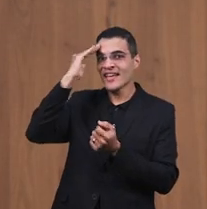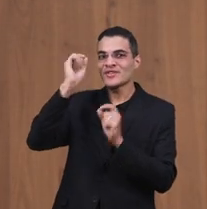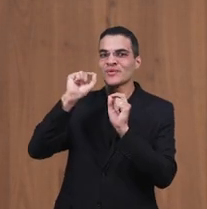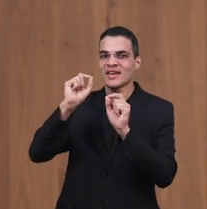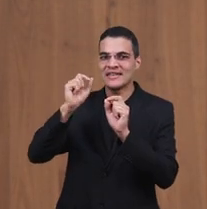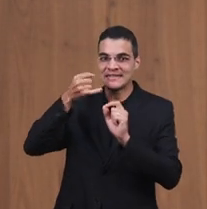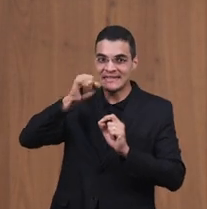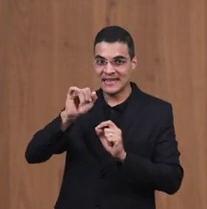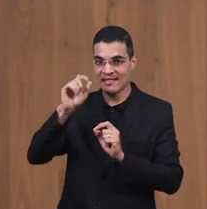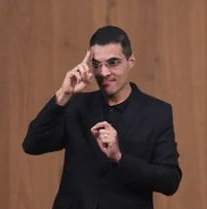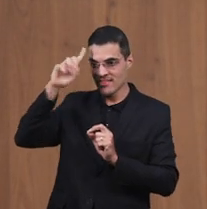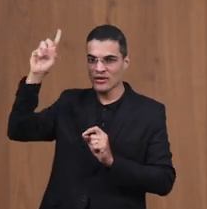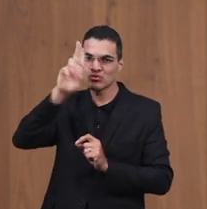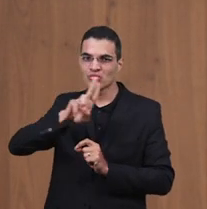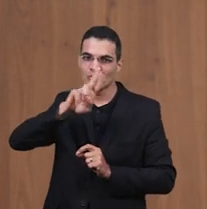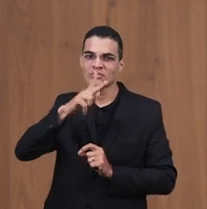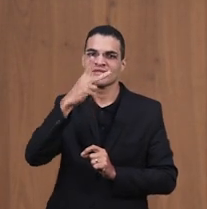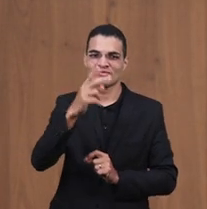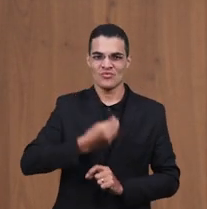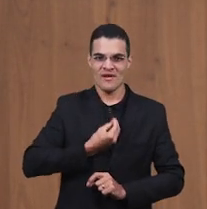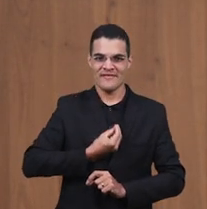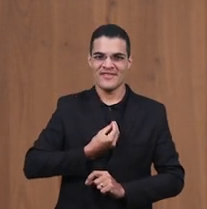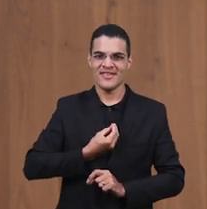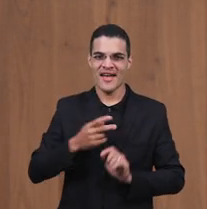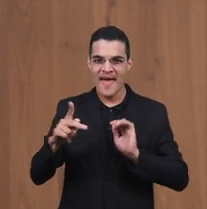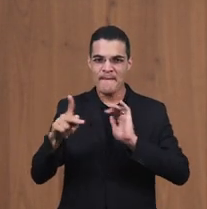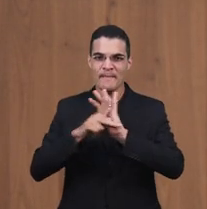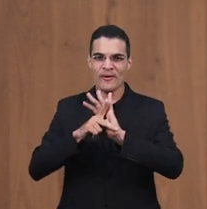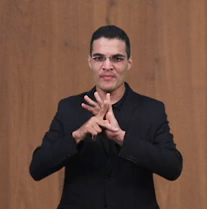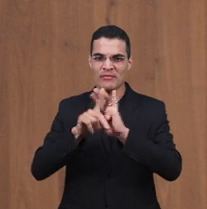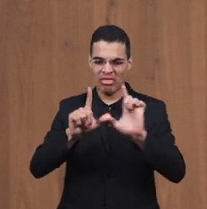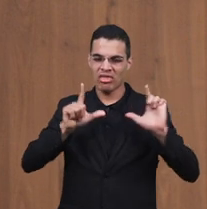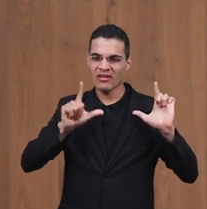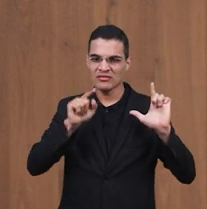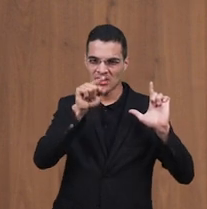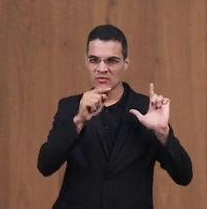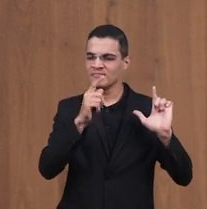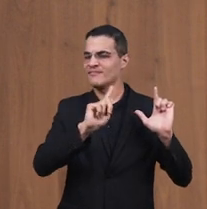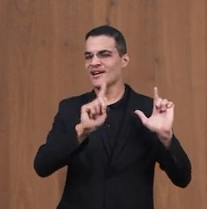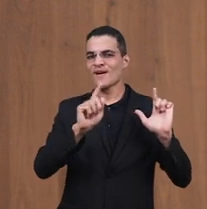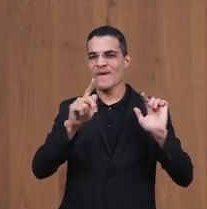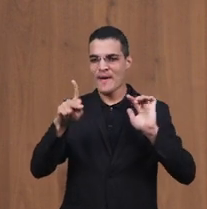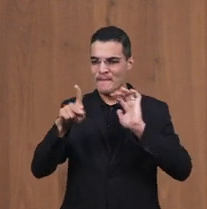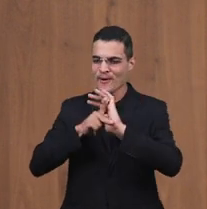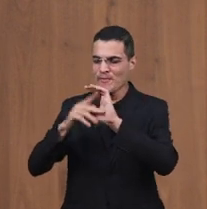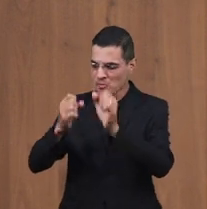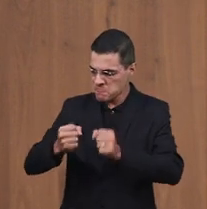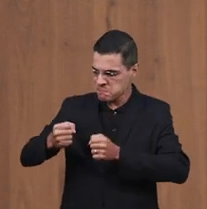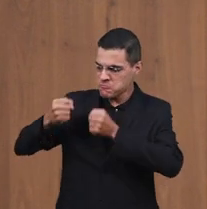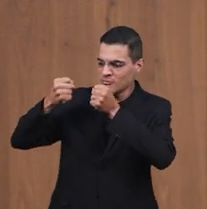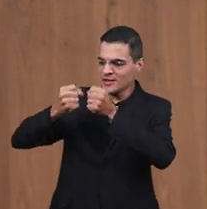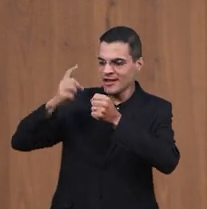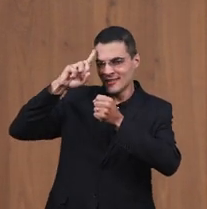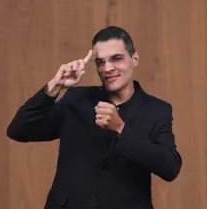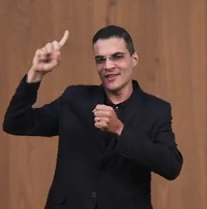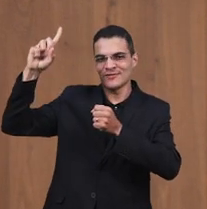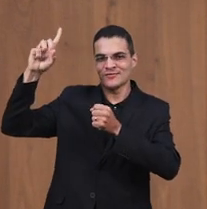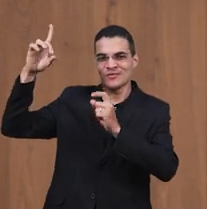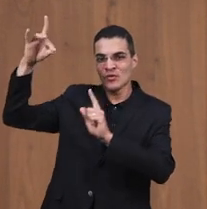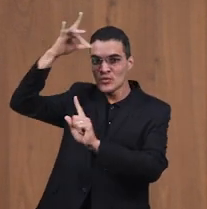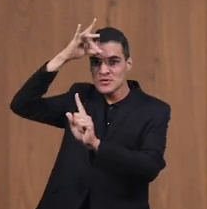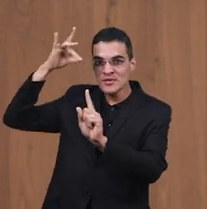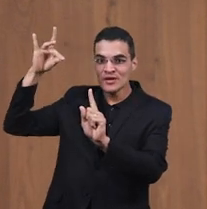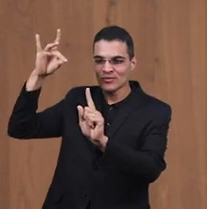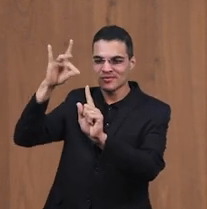grandeza dele Não é por aquilo que ele Tem para oferecer Mas é pelo poder O Espírito do Senhor Estava sobre